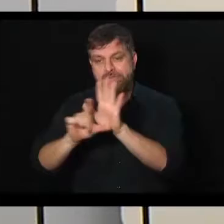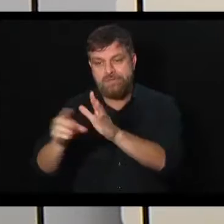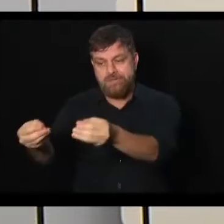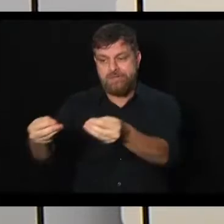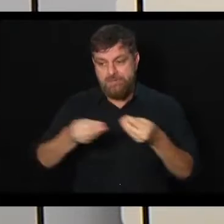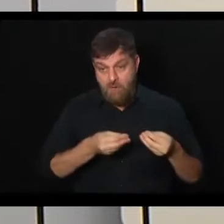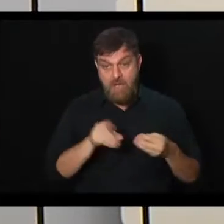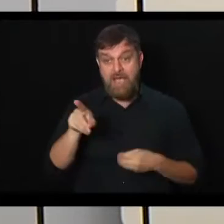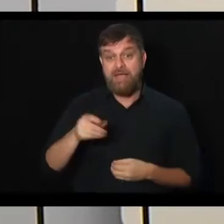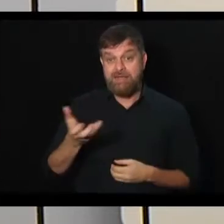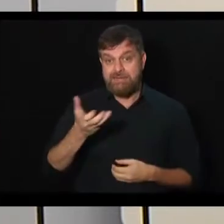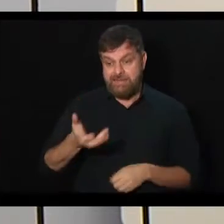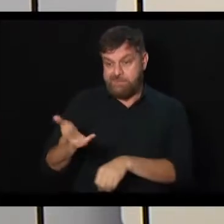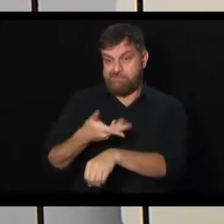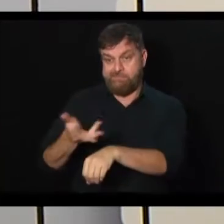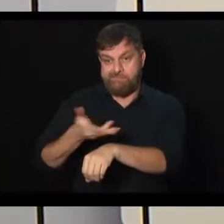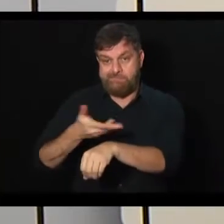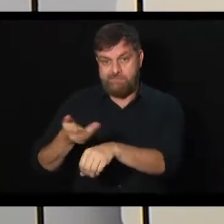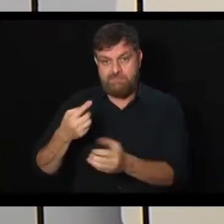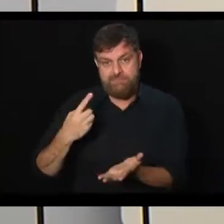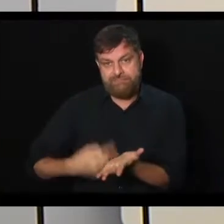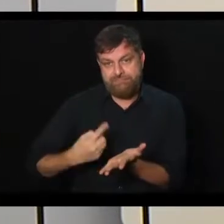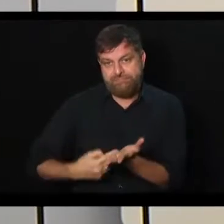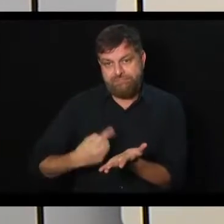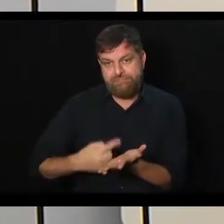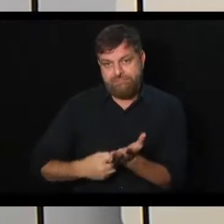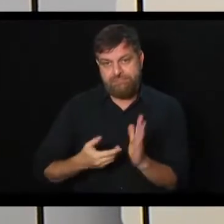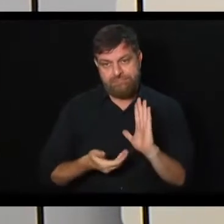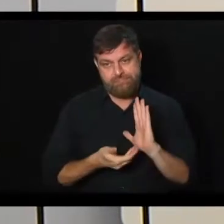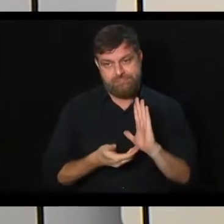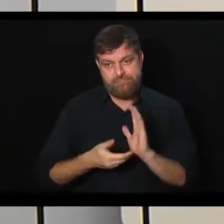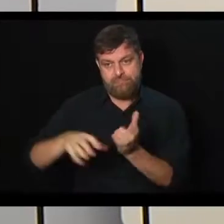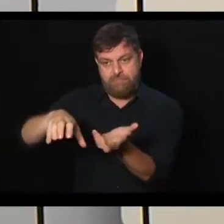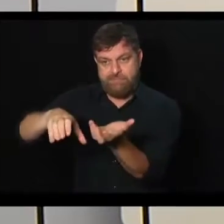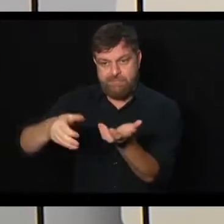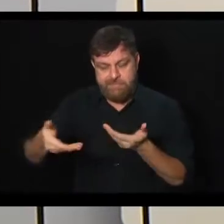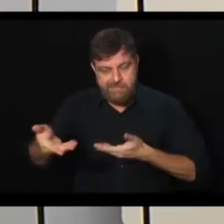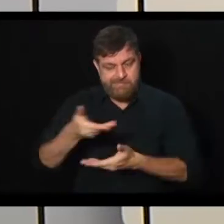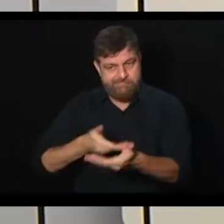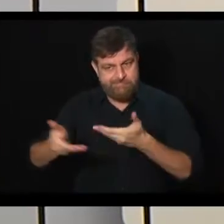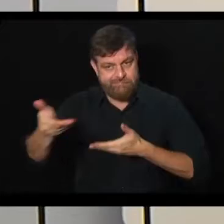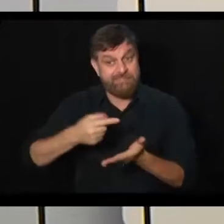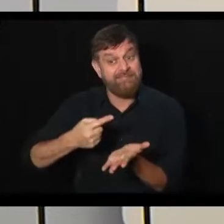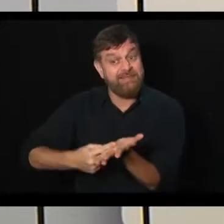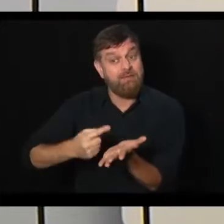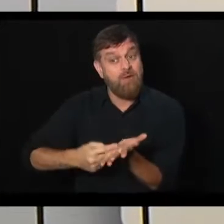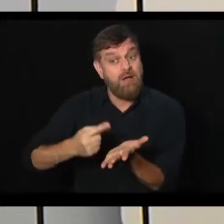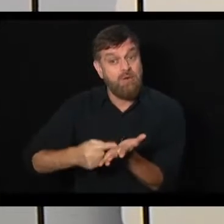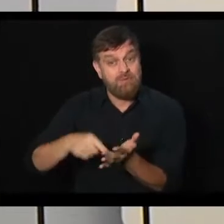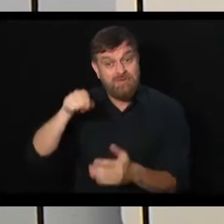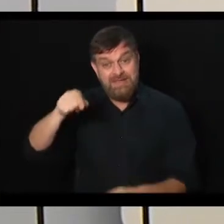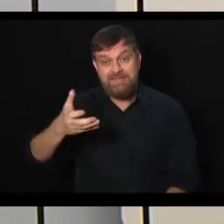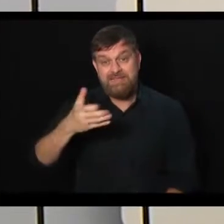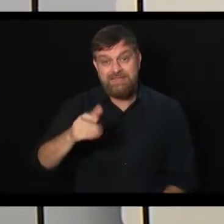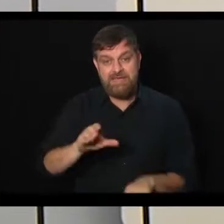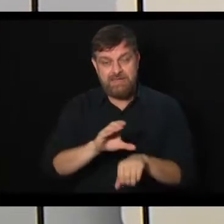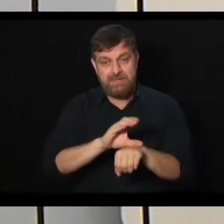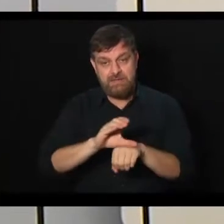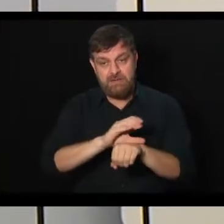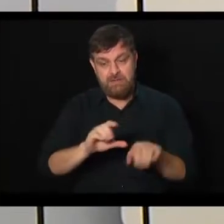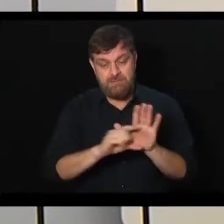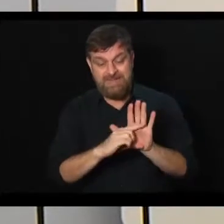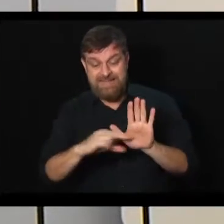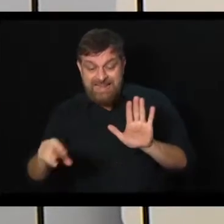acelerar, afinal, existe um acordo no Senado de ser favorável à reforma. O que eles estão discutindo é apresentar uma PEC paralela.